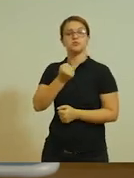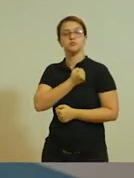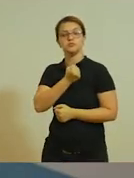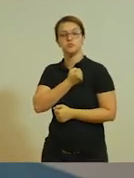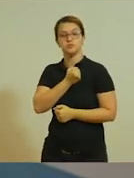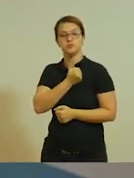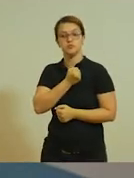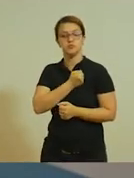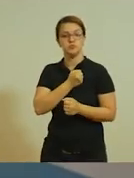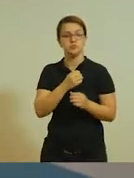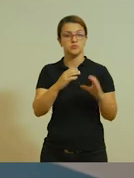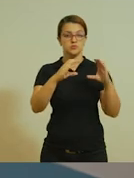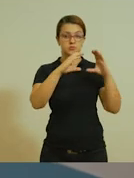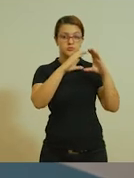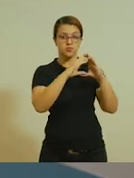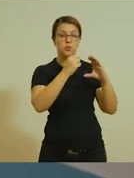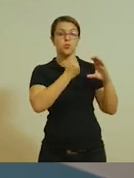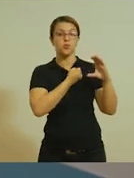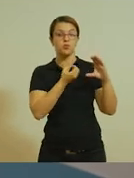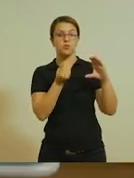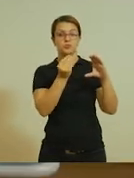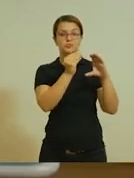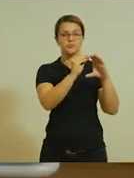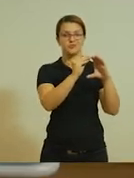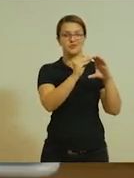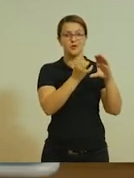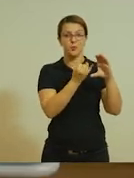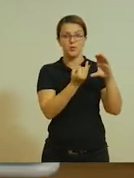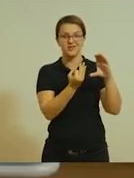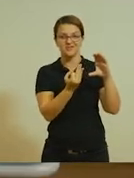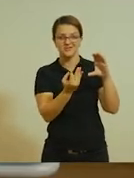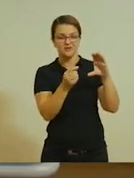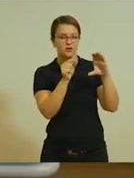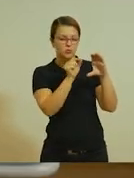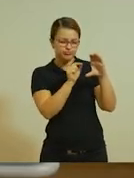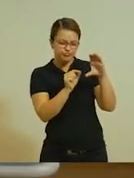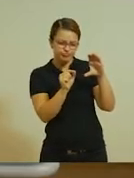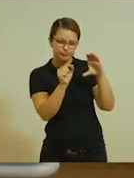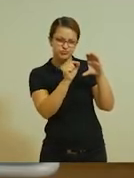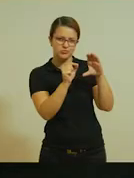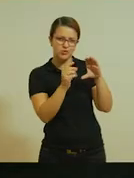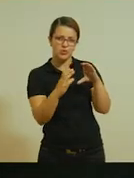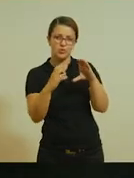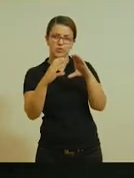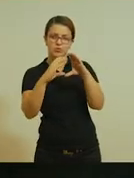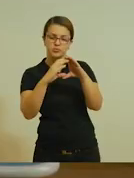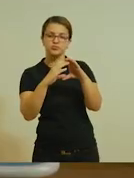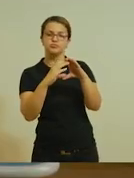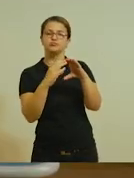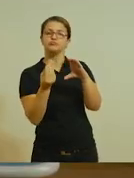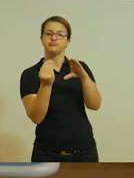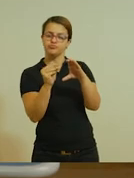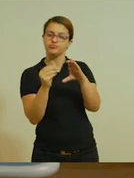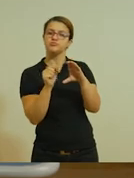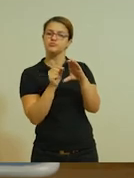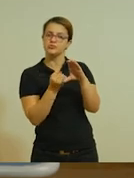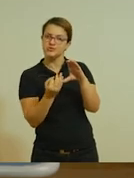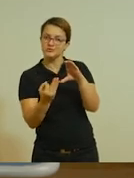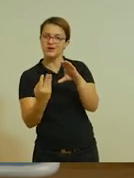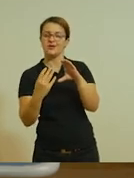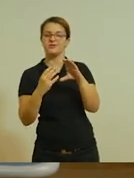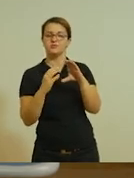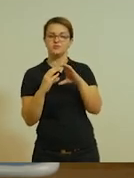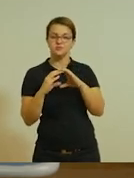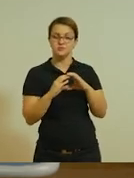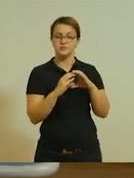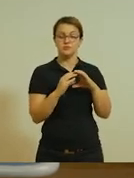em cima e a quantidade embaixo. Depois de escrito o numeral e a quantidade, vamos recortar ao